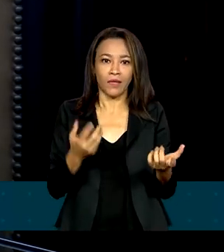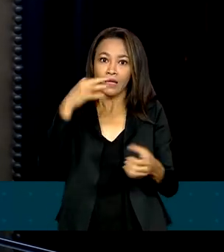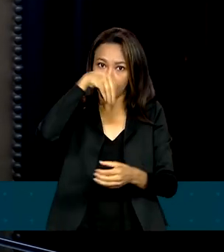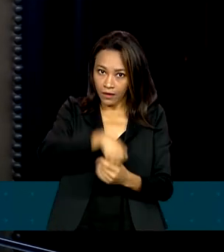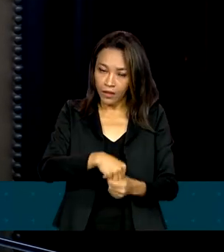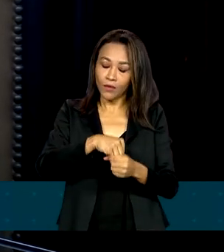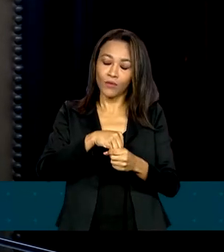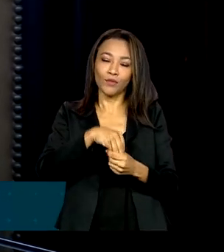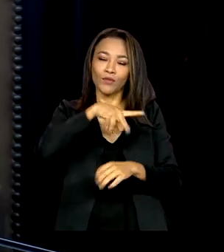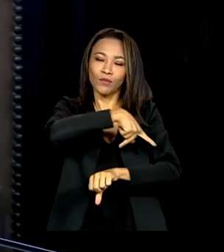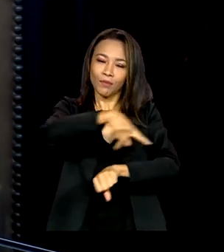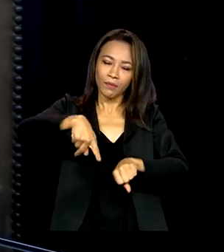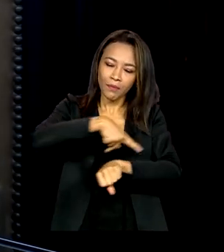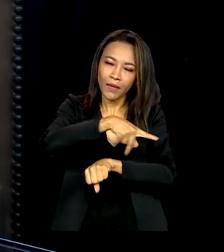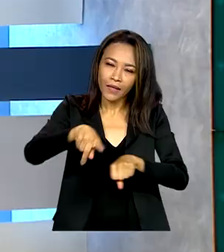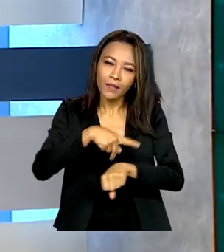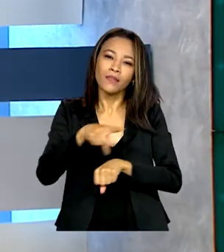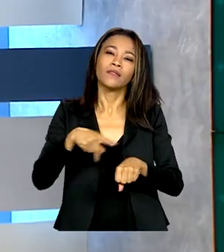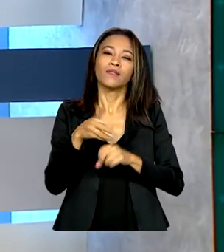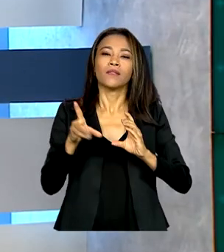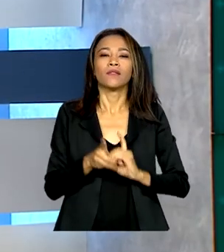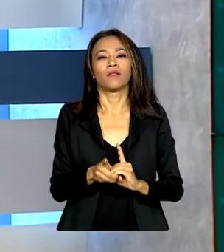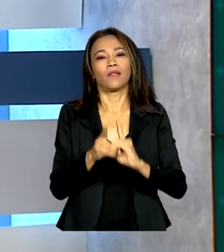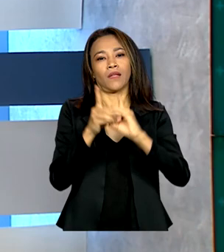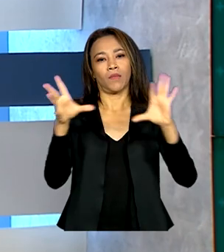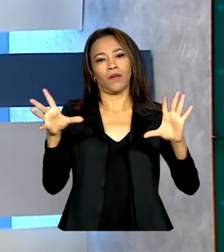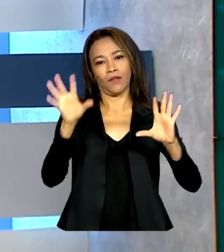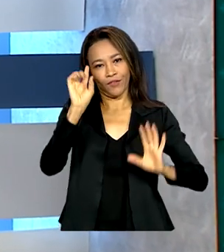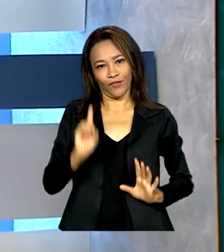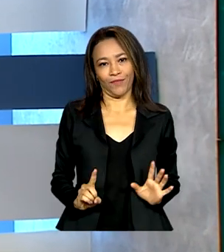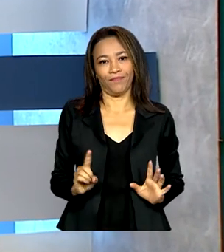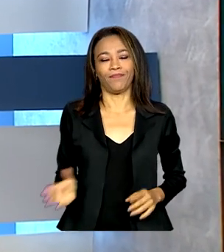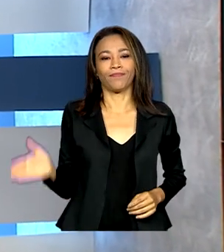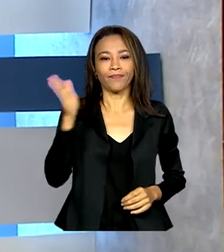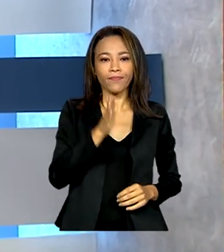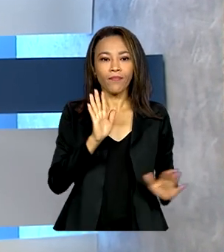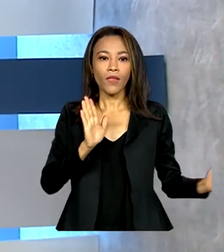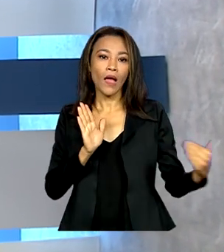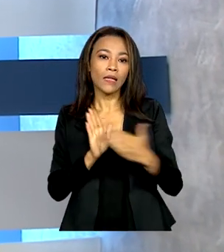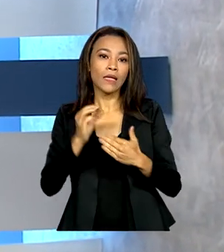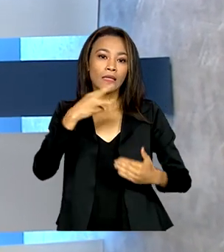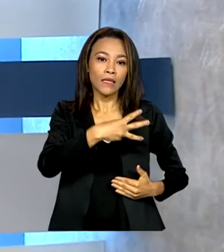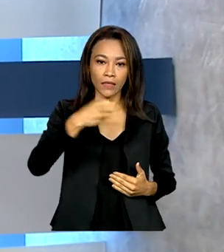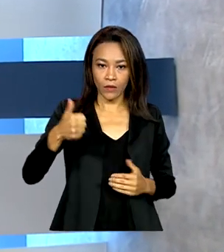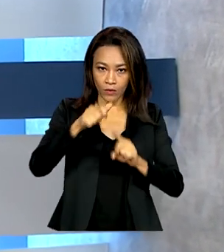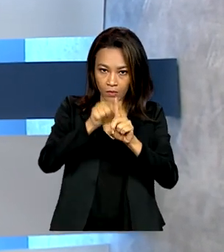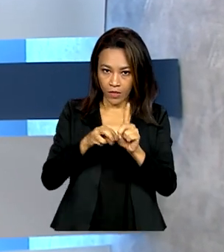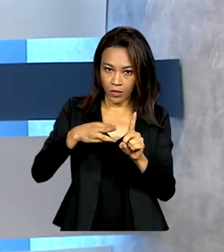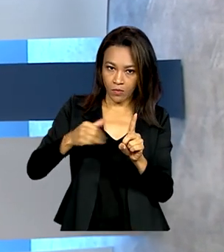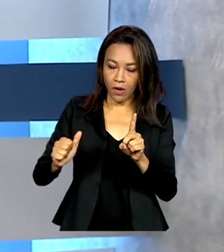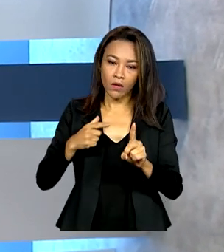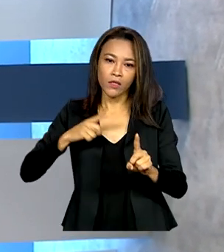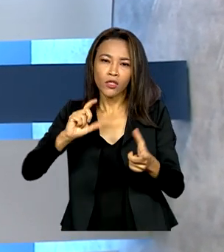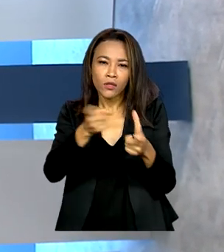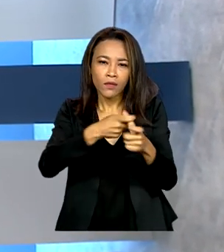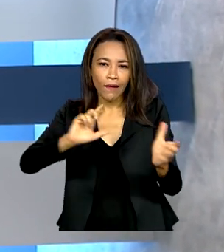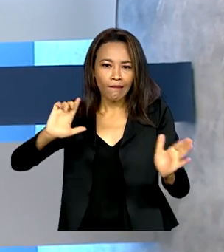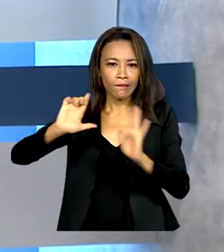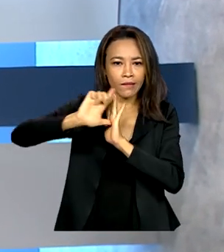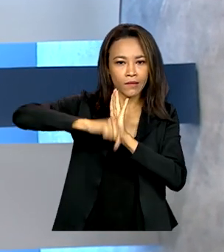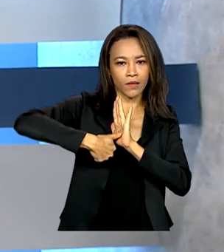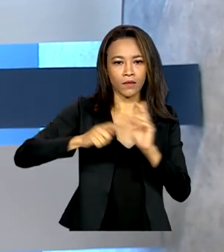democrático de direito. Até 31 de março, quem tem dívidas em atraso vai poder